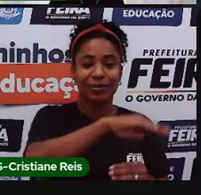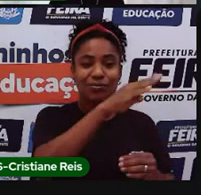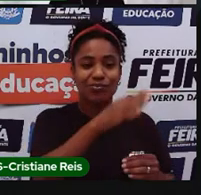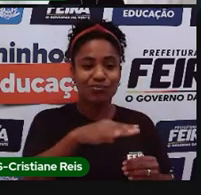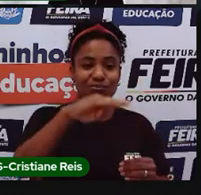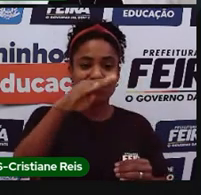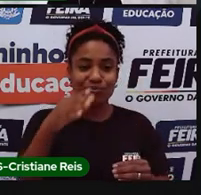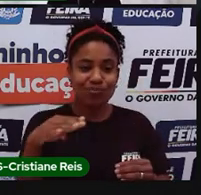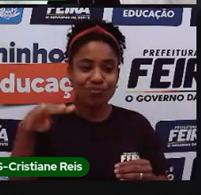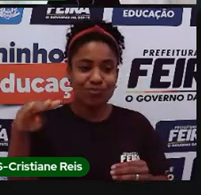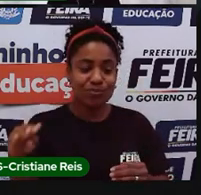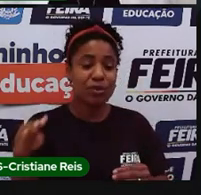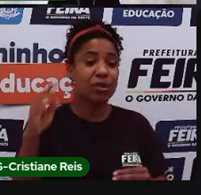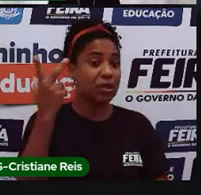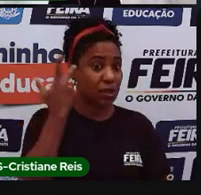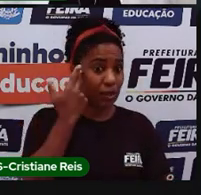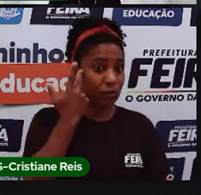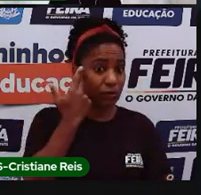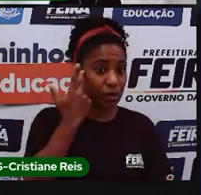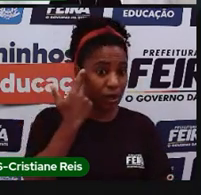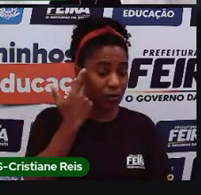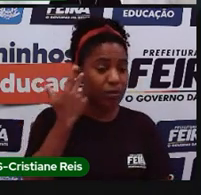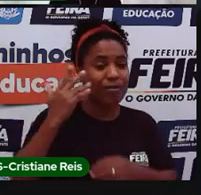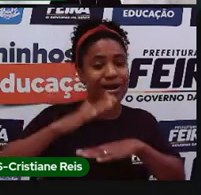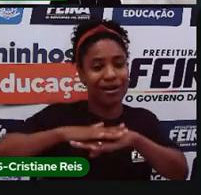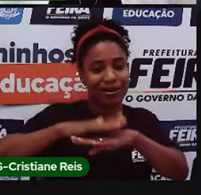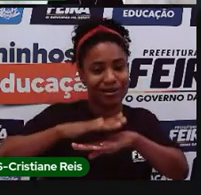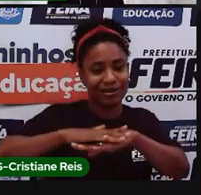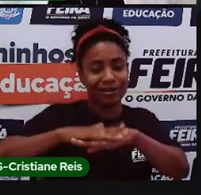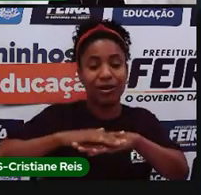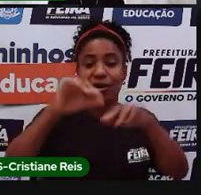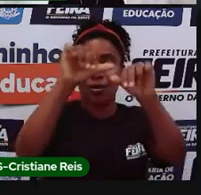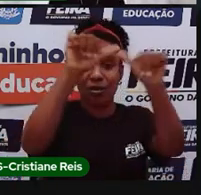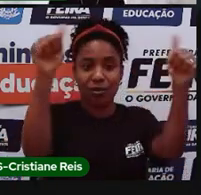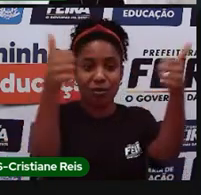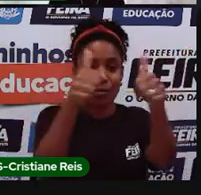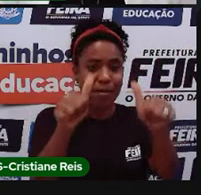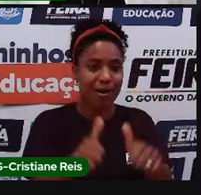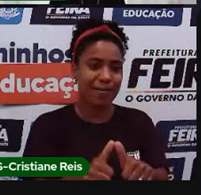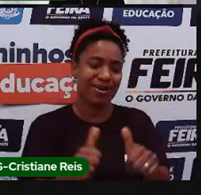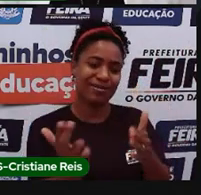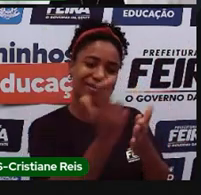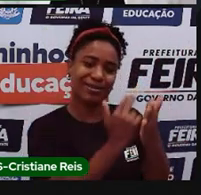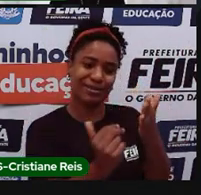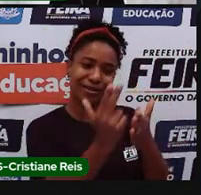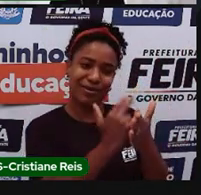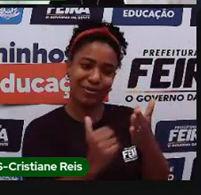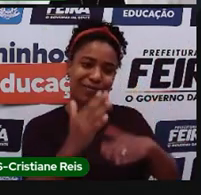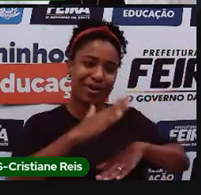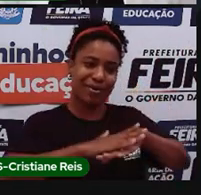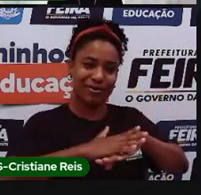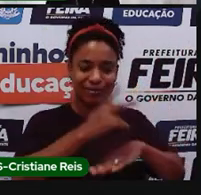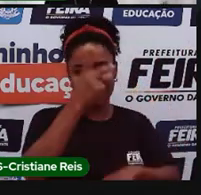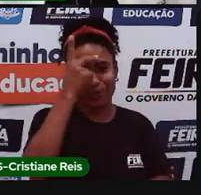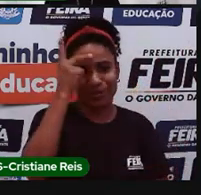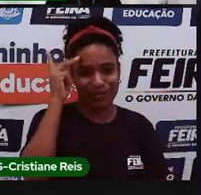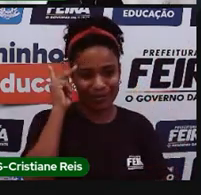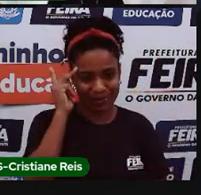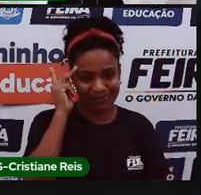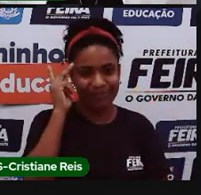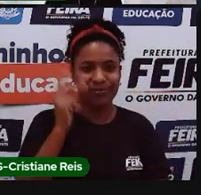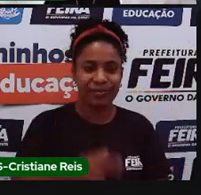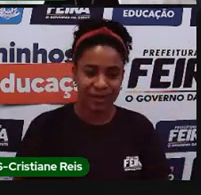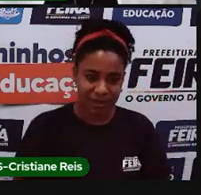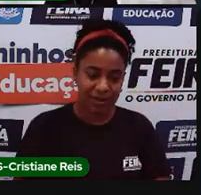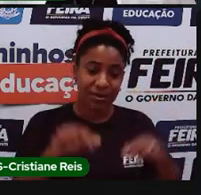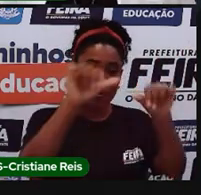estudando é algo que foi o homem que criou, por isso que ele recebe o nome, né, de mapas humanos, né, de tipo humano. Então, quais são esses